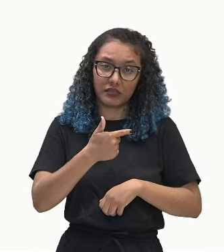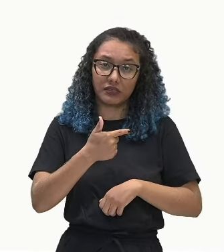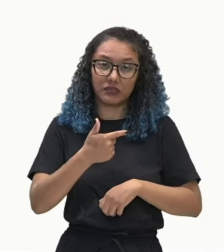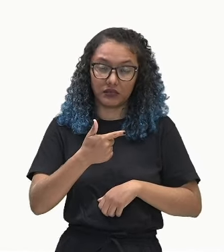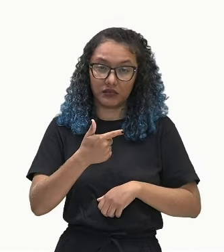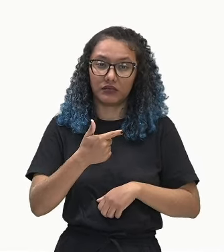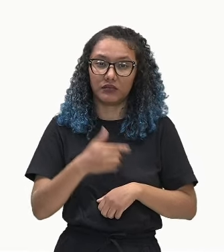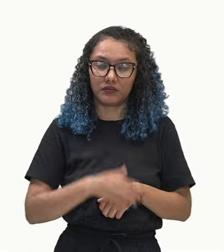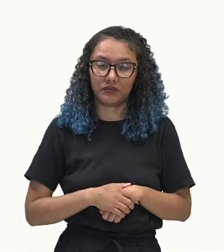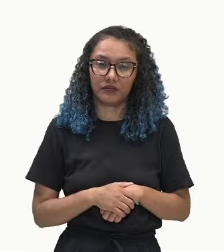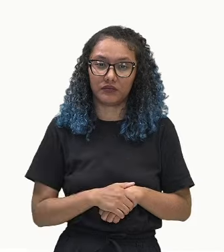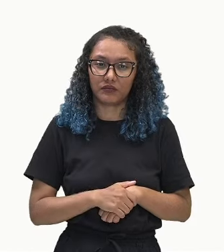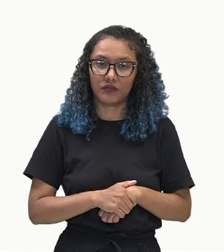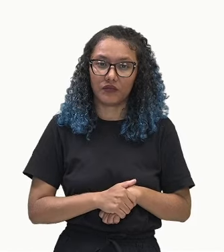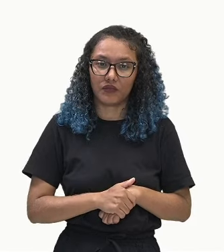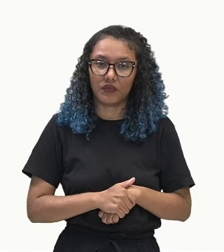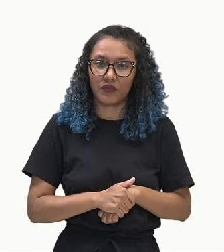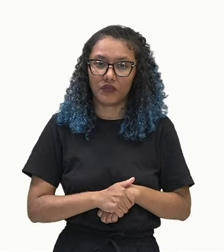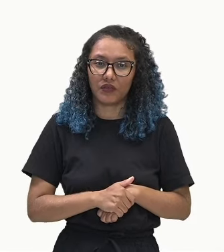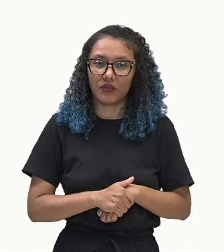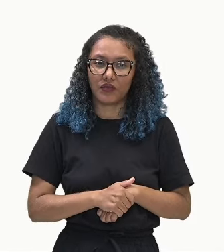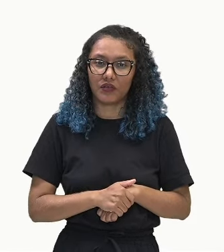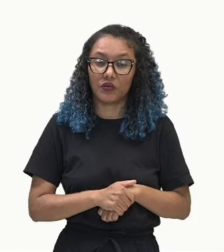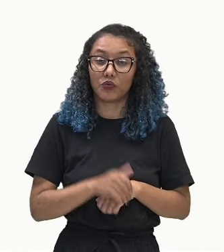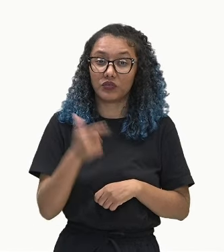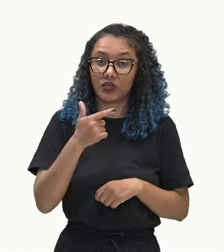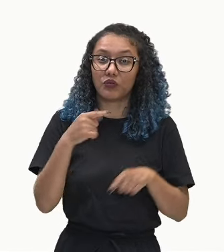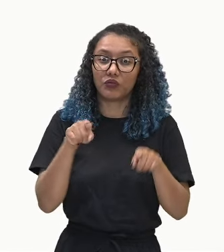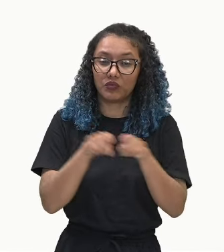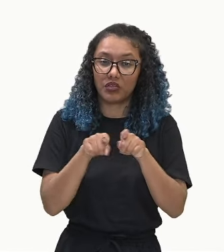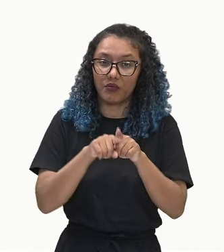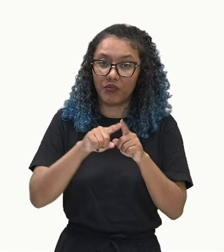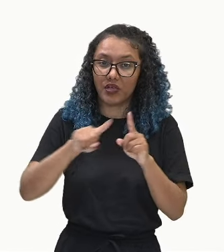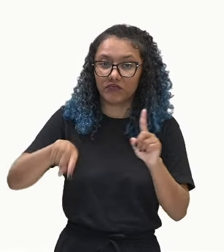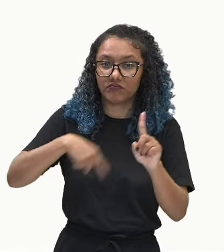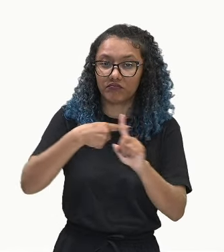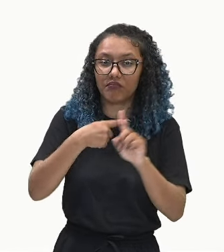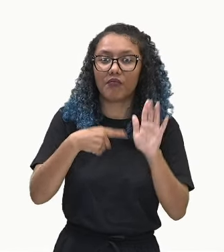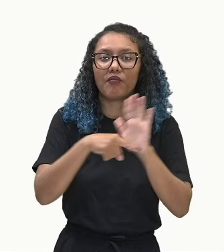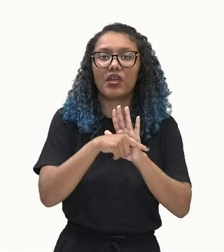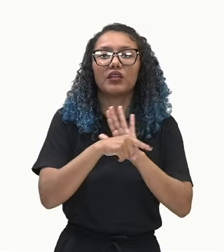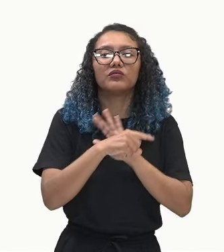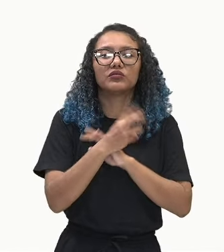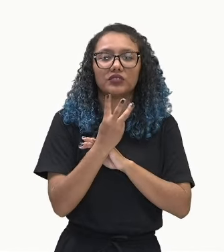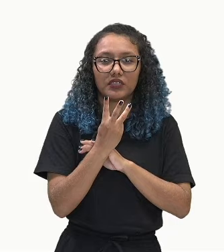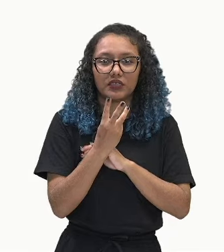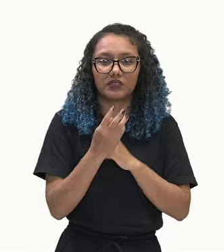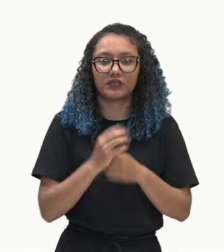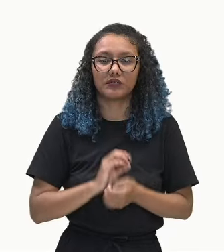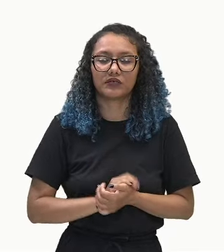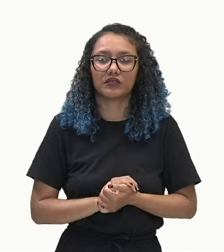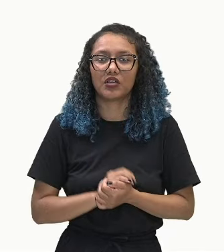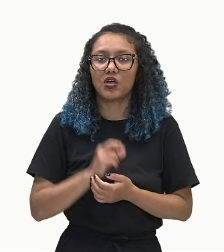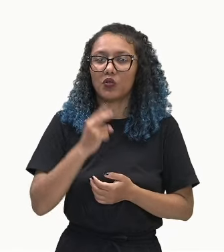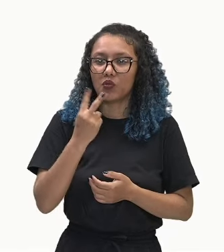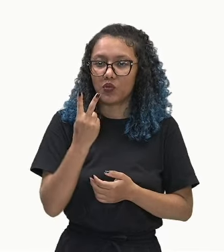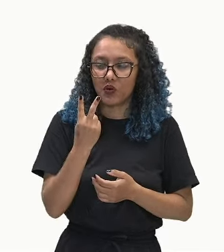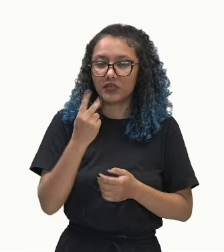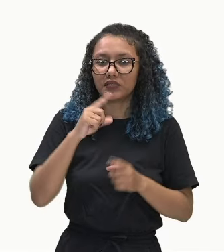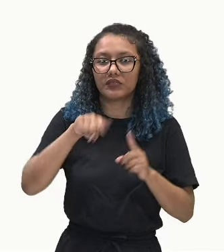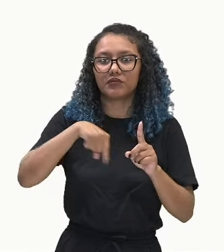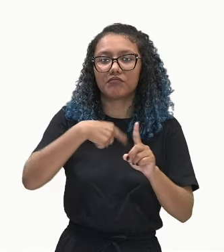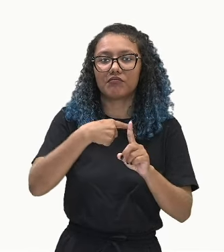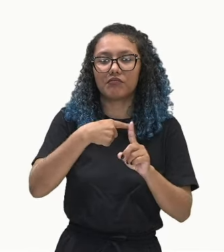O segundo termo, a gente também soma com a razão, que é menos 3. 2 menos 3